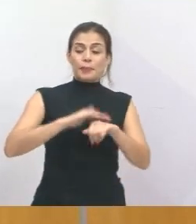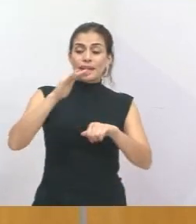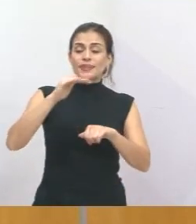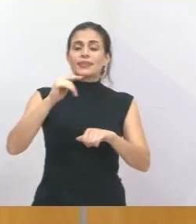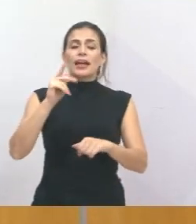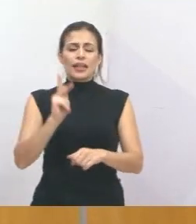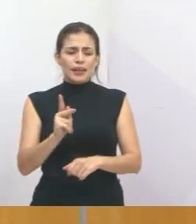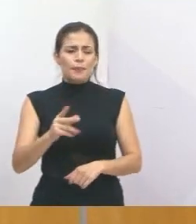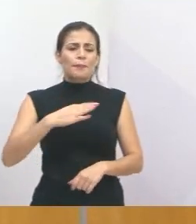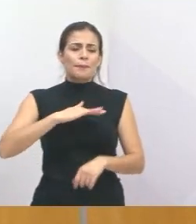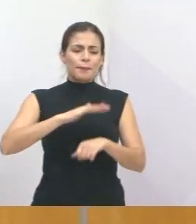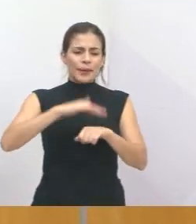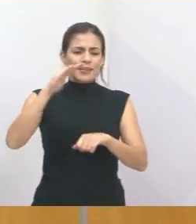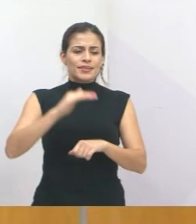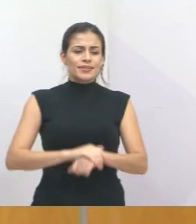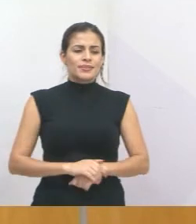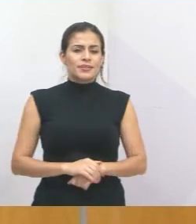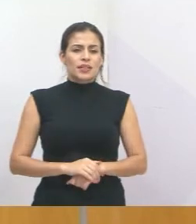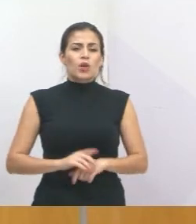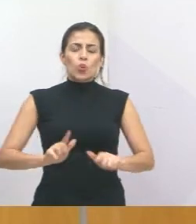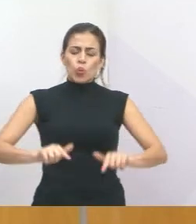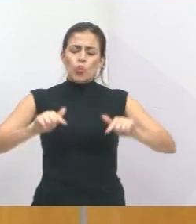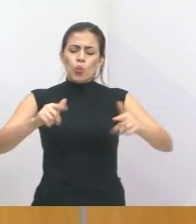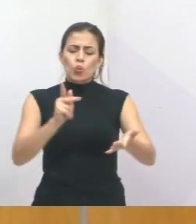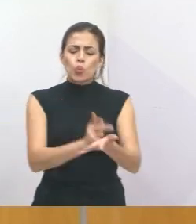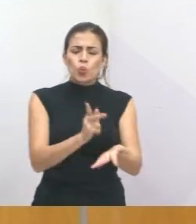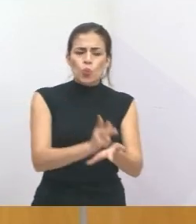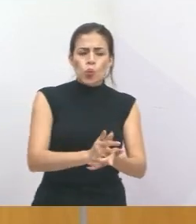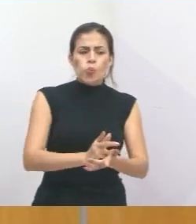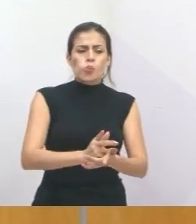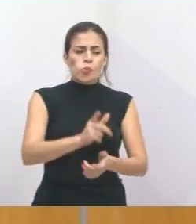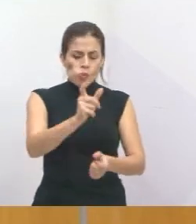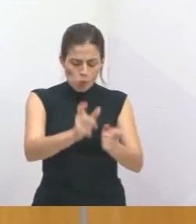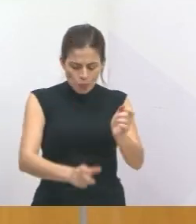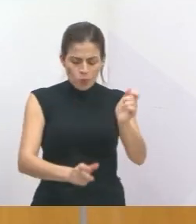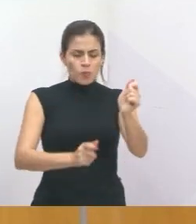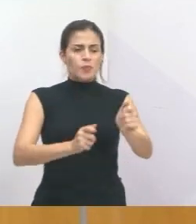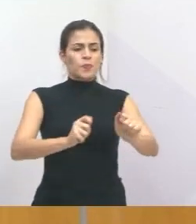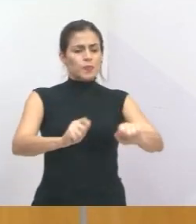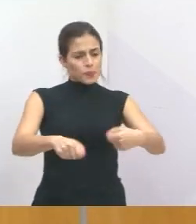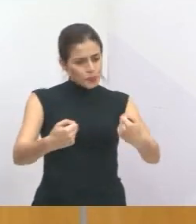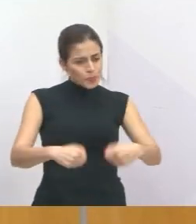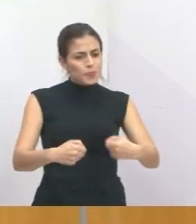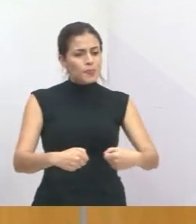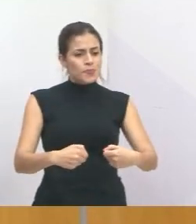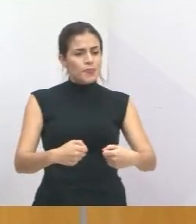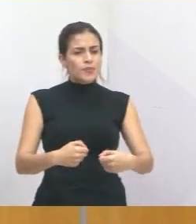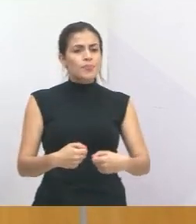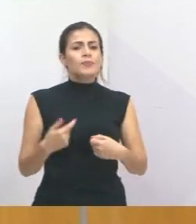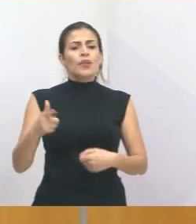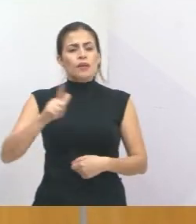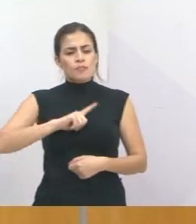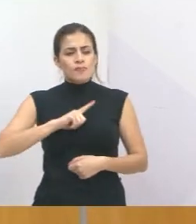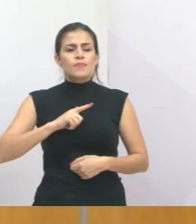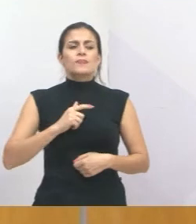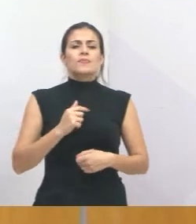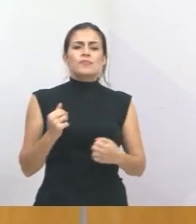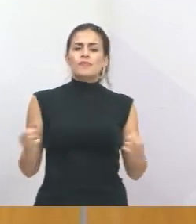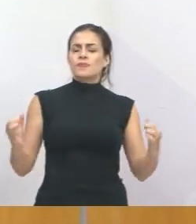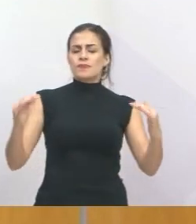lutando nessa tribuna aqui, em favor daqueles que mais precisam, não é? Tenho muitas pessoas,